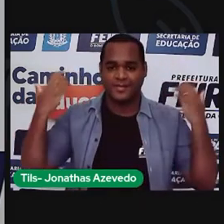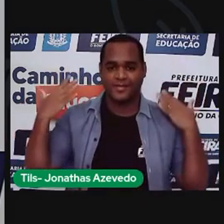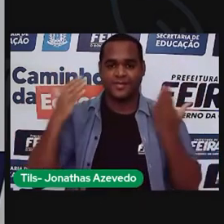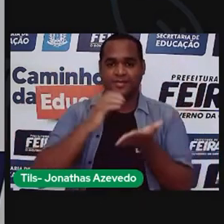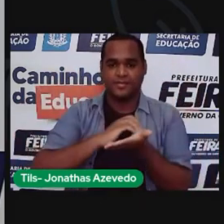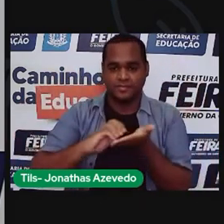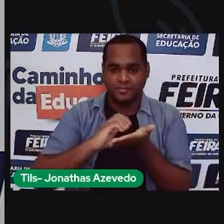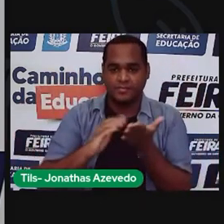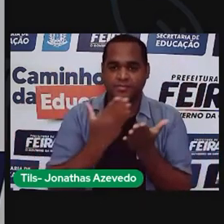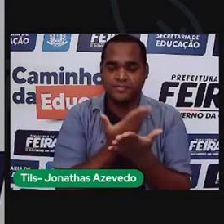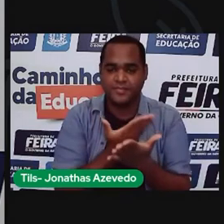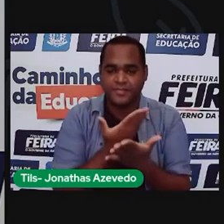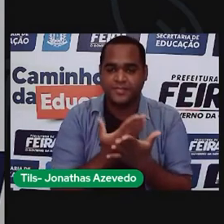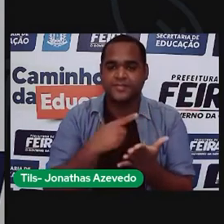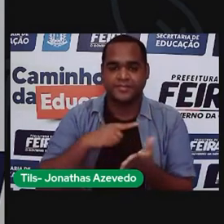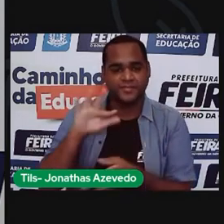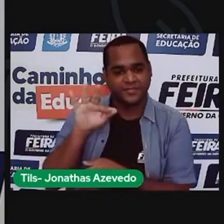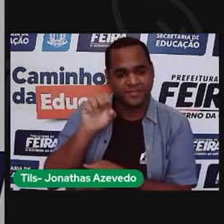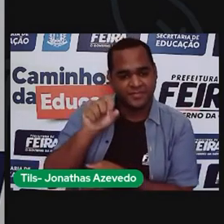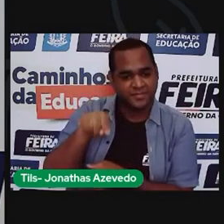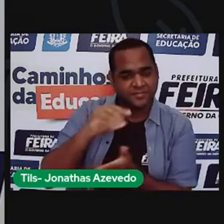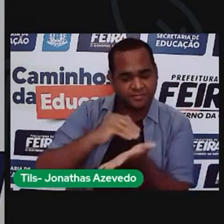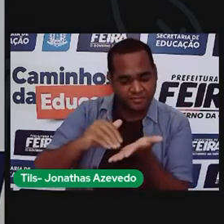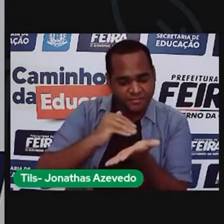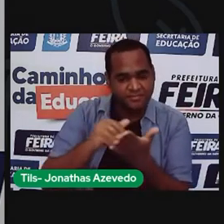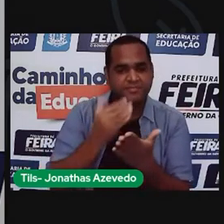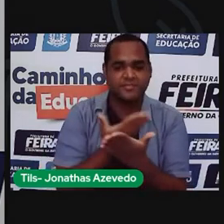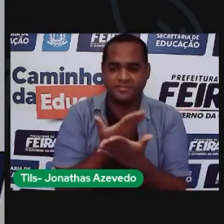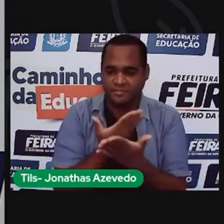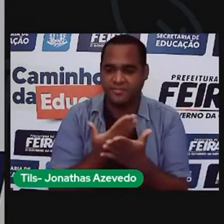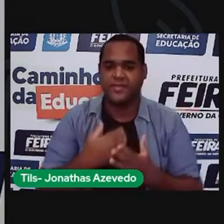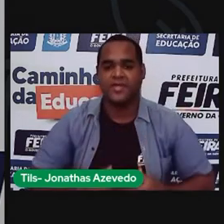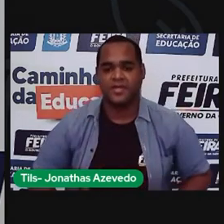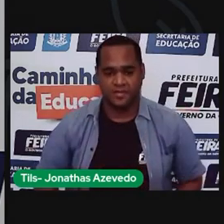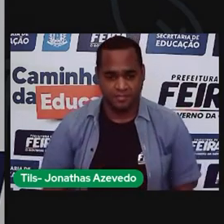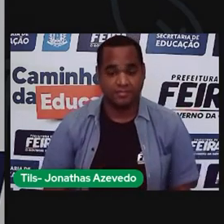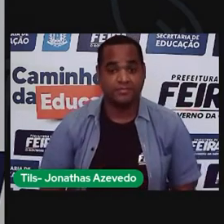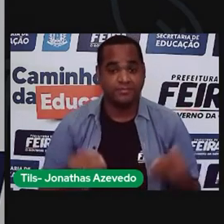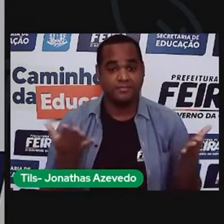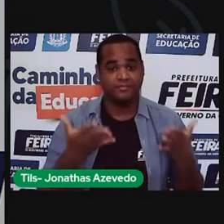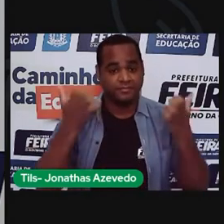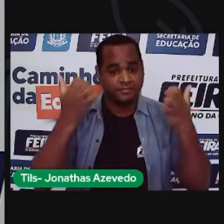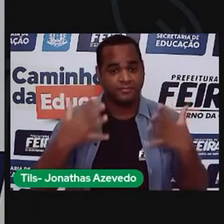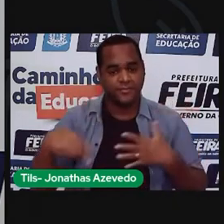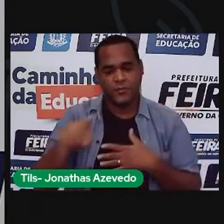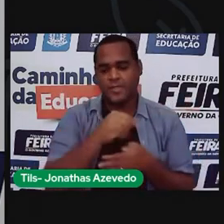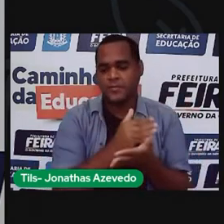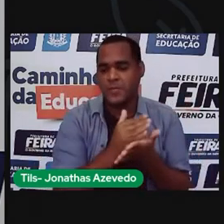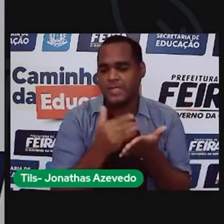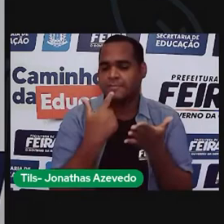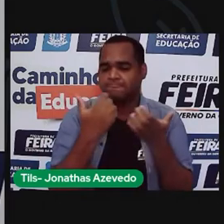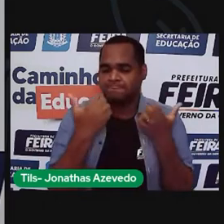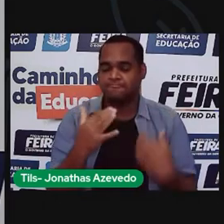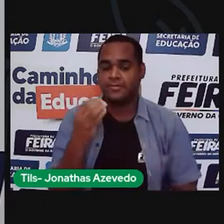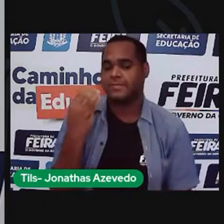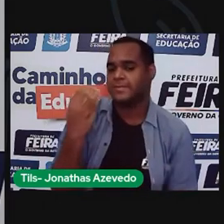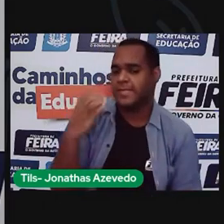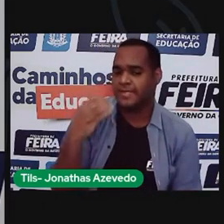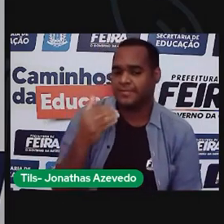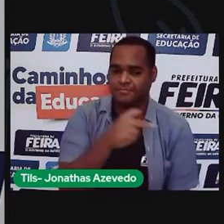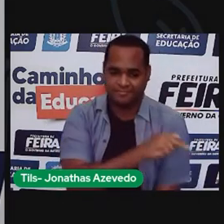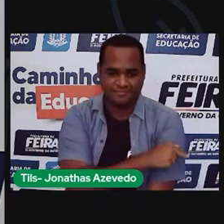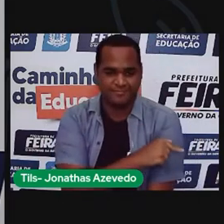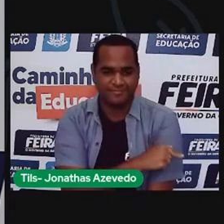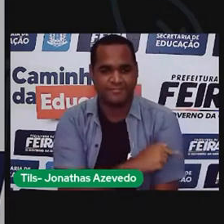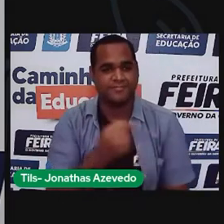Prefeitura Municipal de Feira de Santana e da Secretaria Municipal de Educação. Agora vamos lá iniciar nossa aula de ciências do sétimo ano,